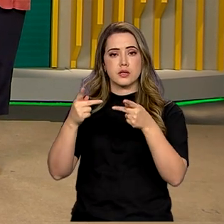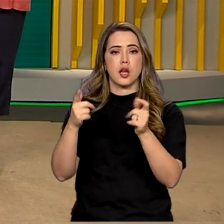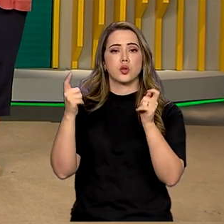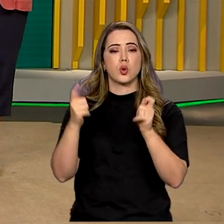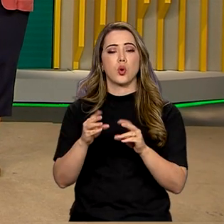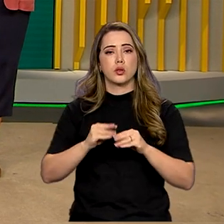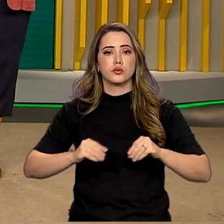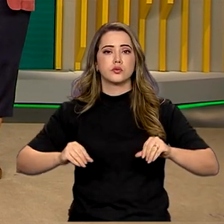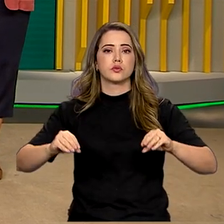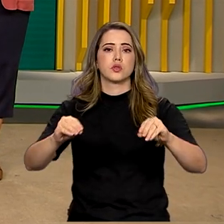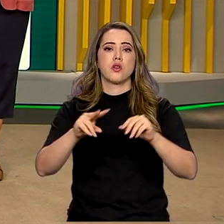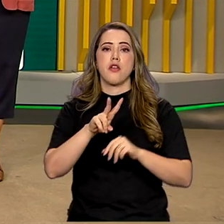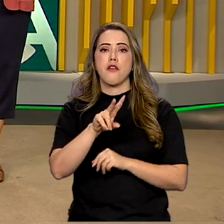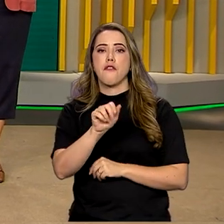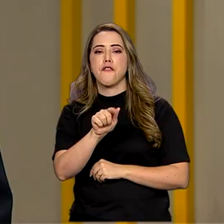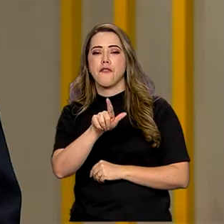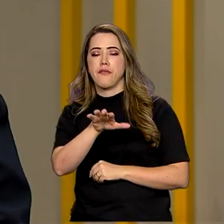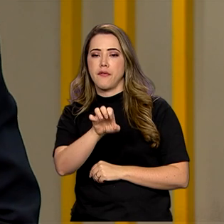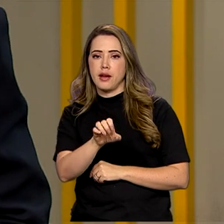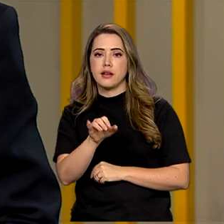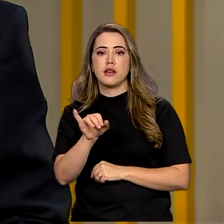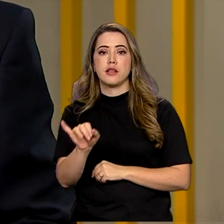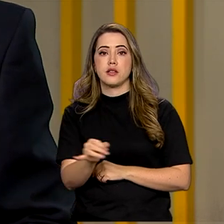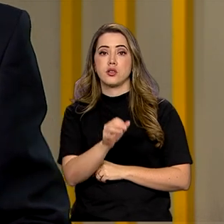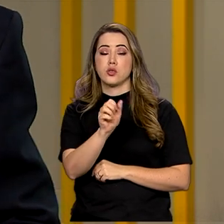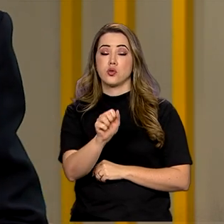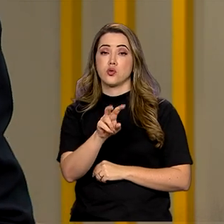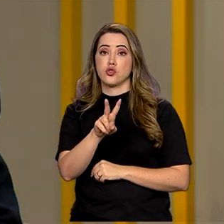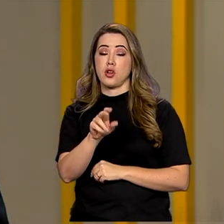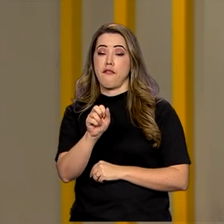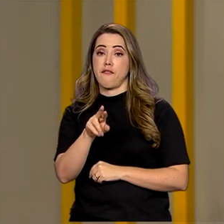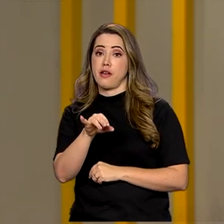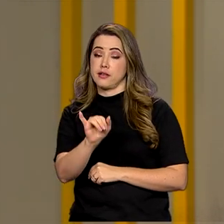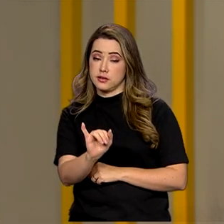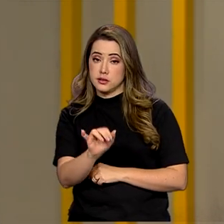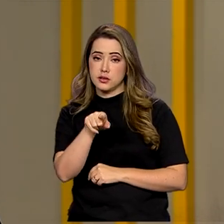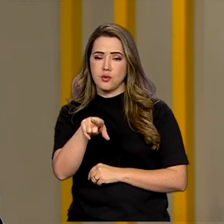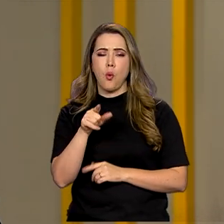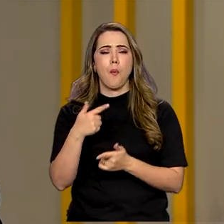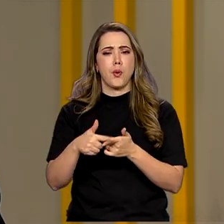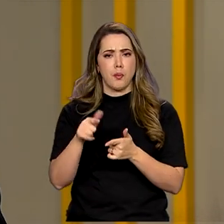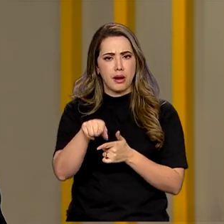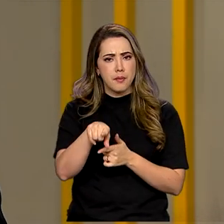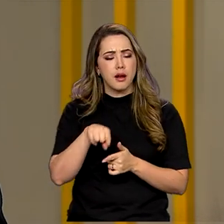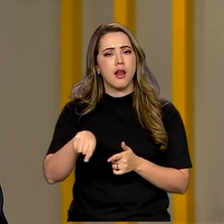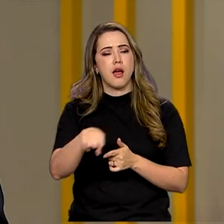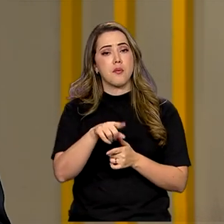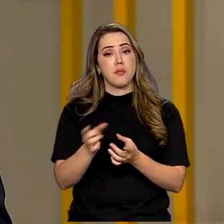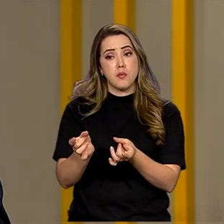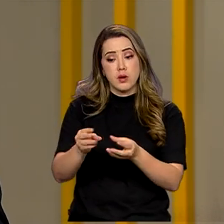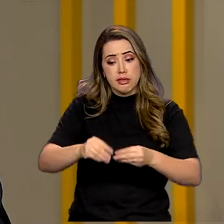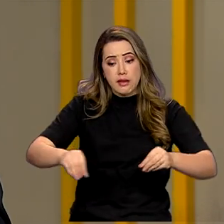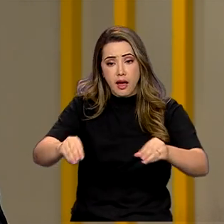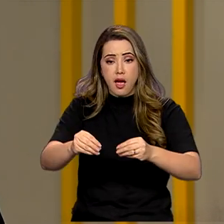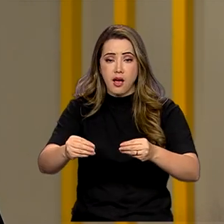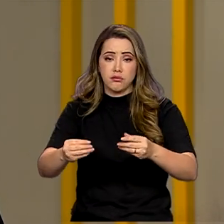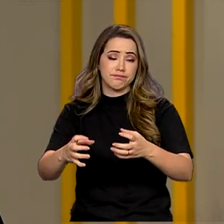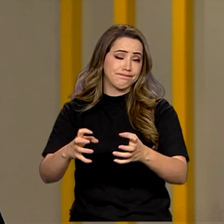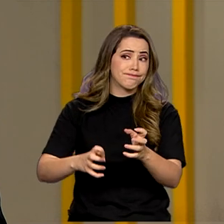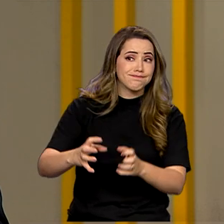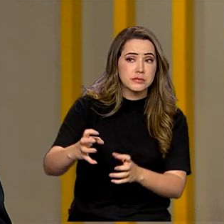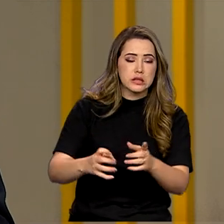território indígena Vale do Javari. A região é marcada por conflitos de terras e pelo tráfico de drogas. É a mesma